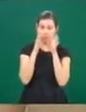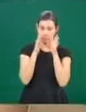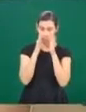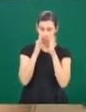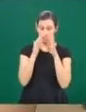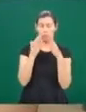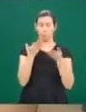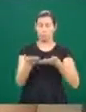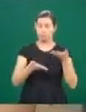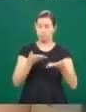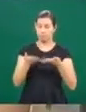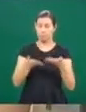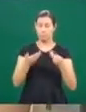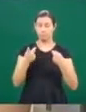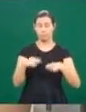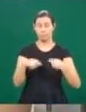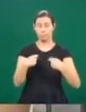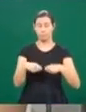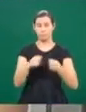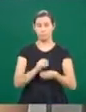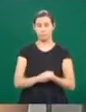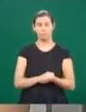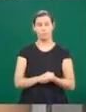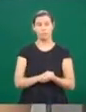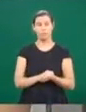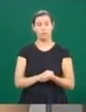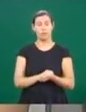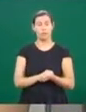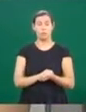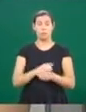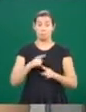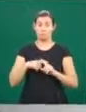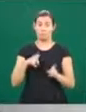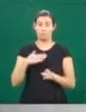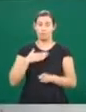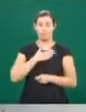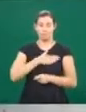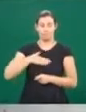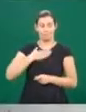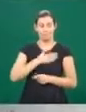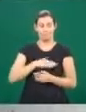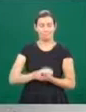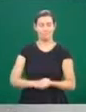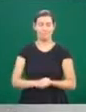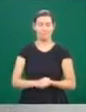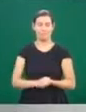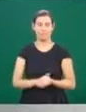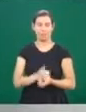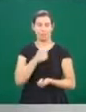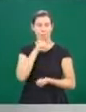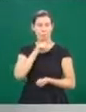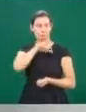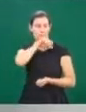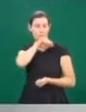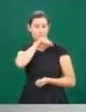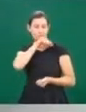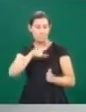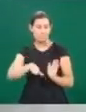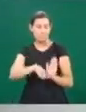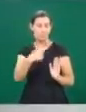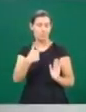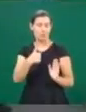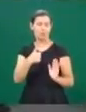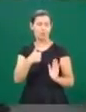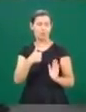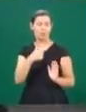mais de atenção nos primeiros anos de vida, mas é muito gratificante. Mãe de primeira viagem acredita que não há